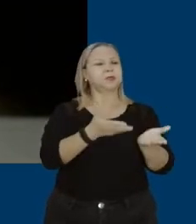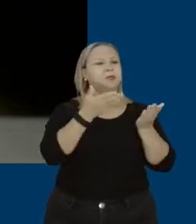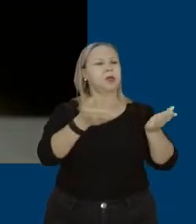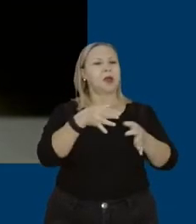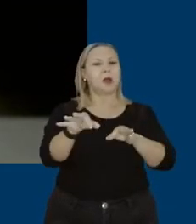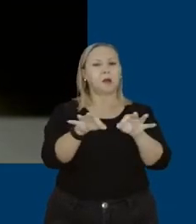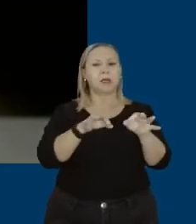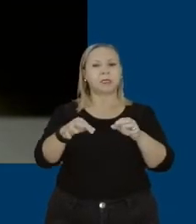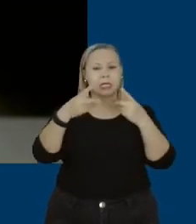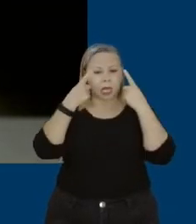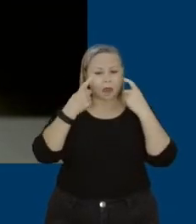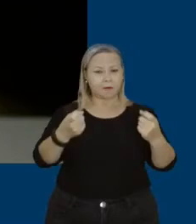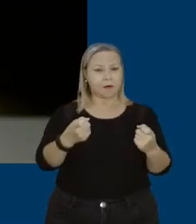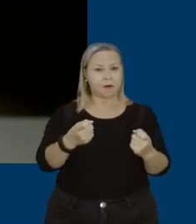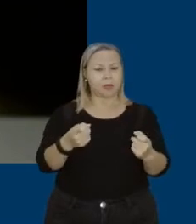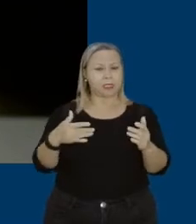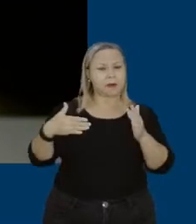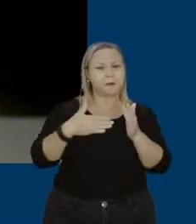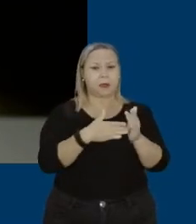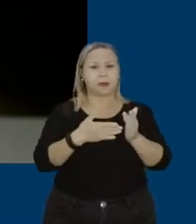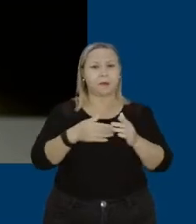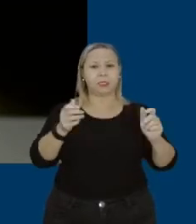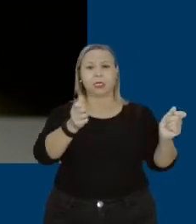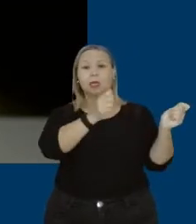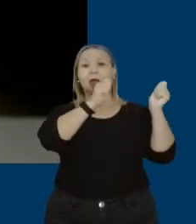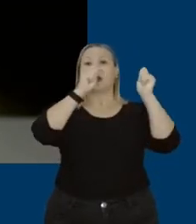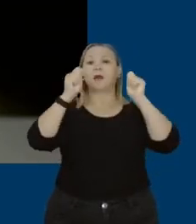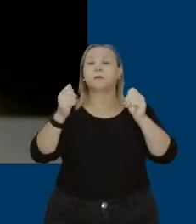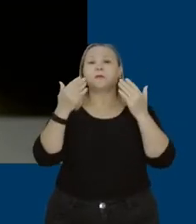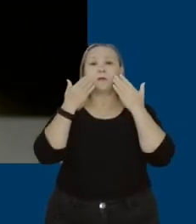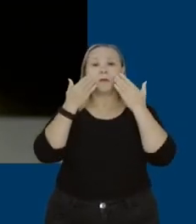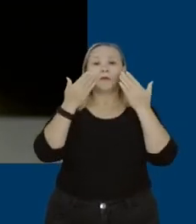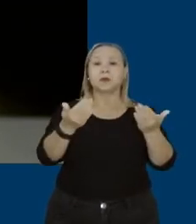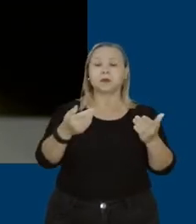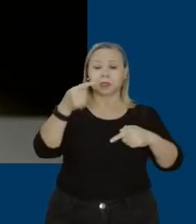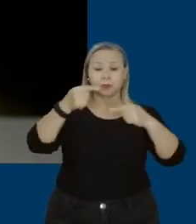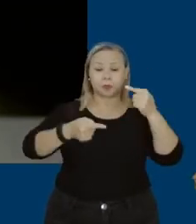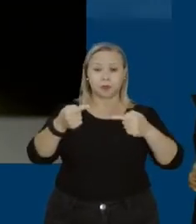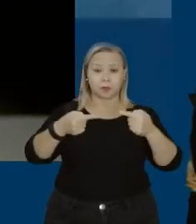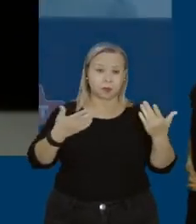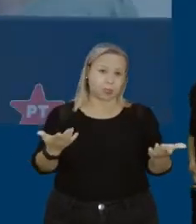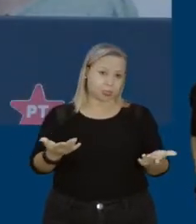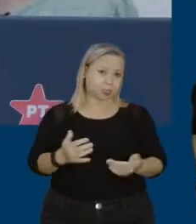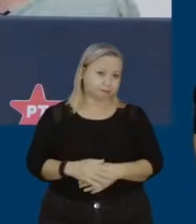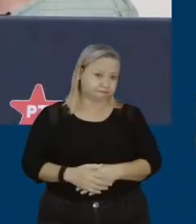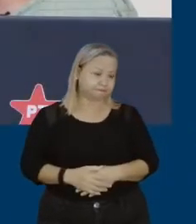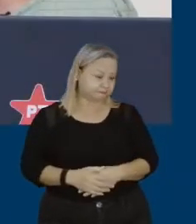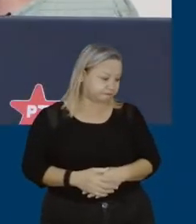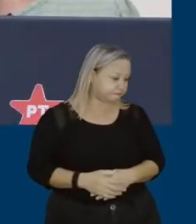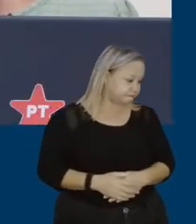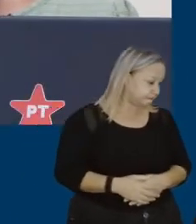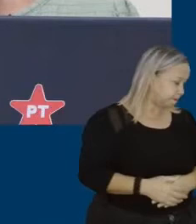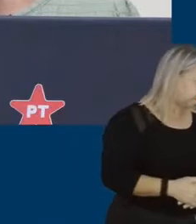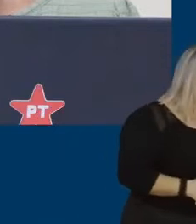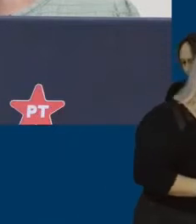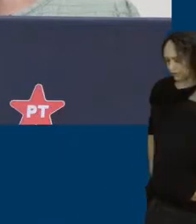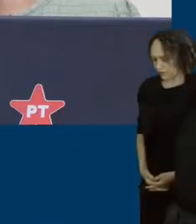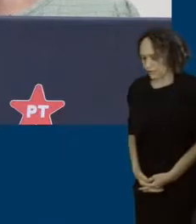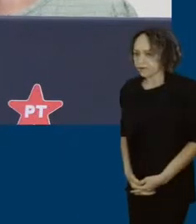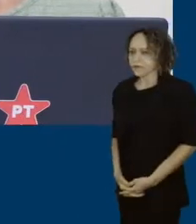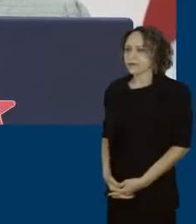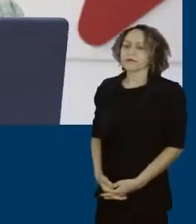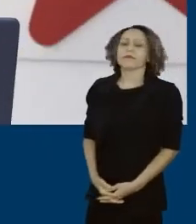violência para impedir manifestações políticas de adversários. Deputado, e como